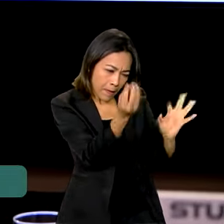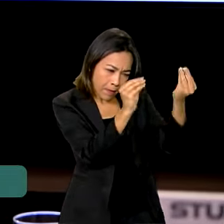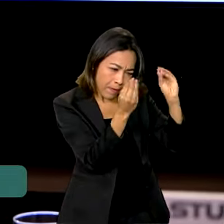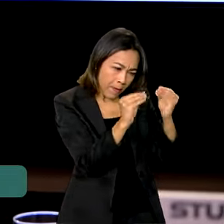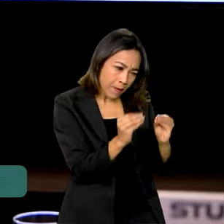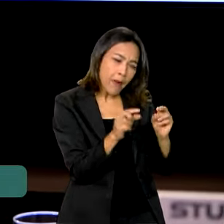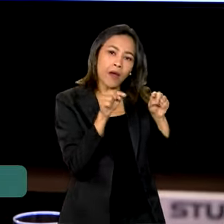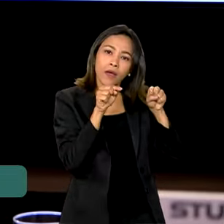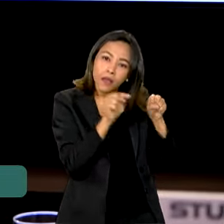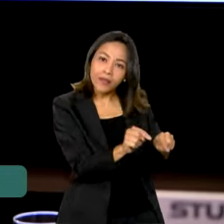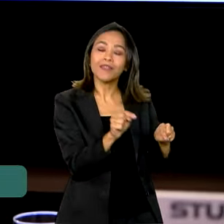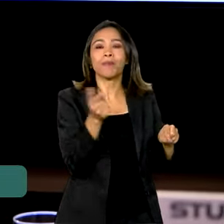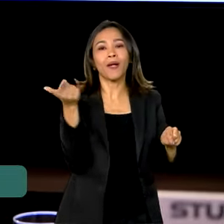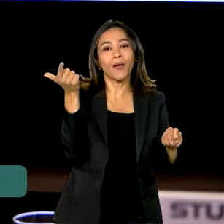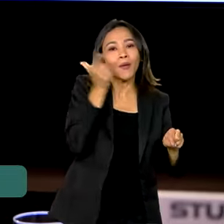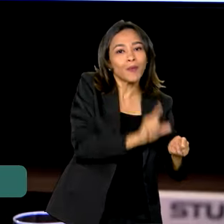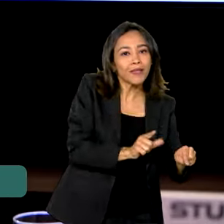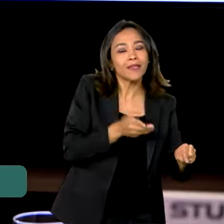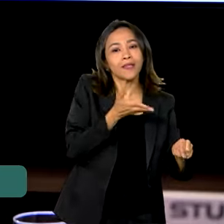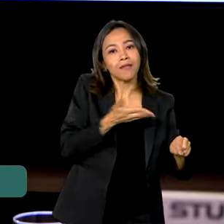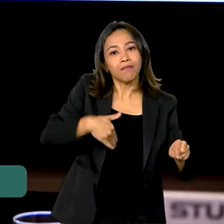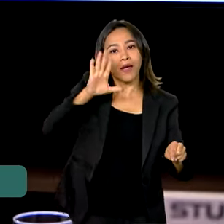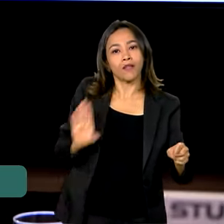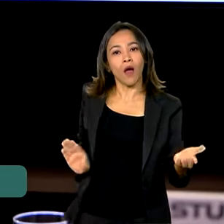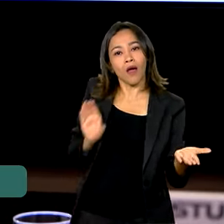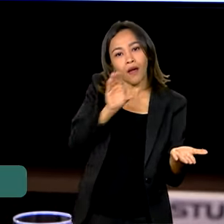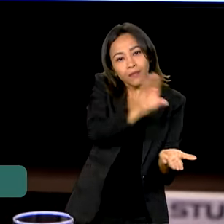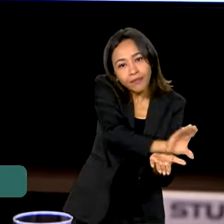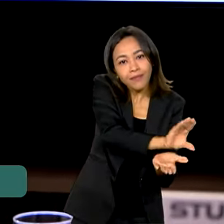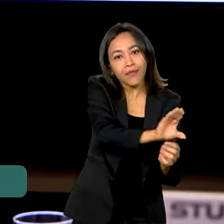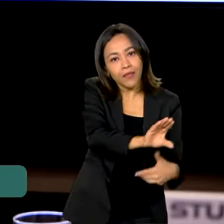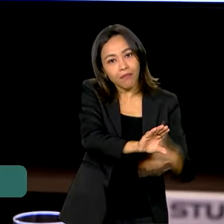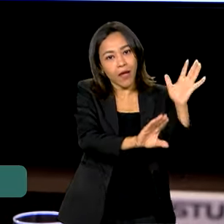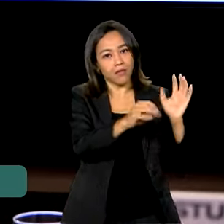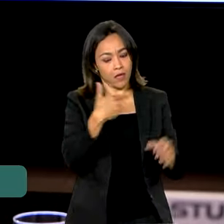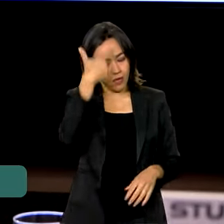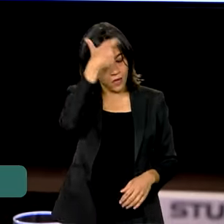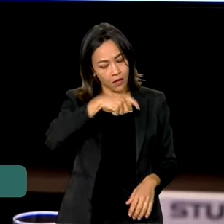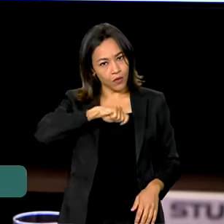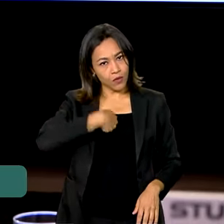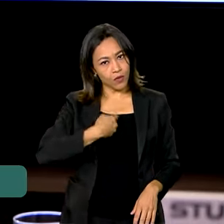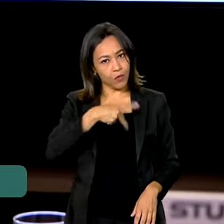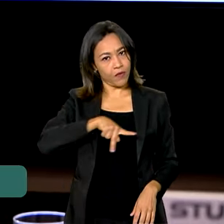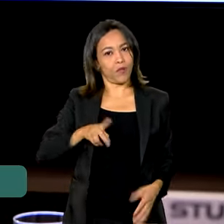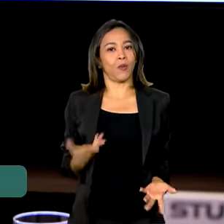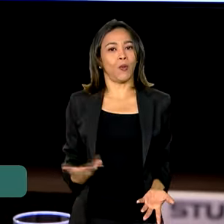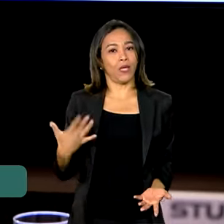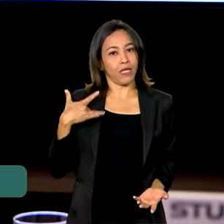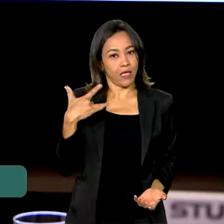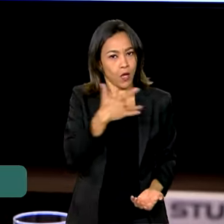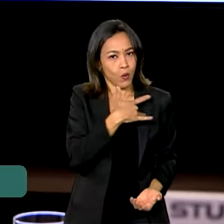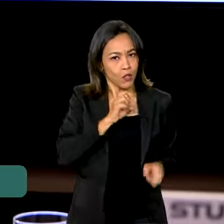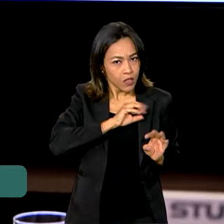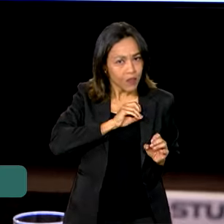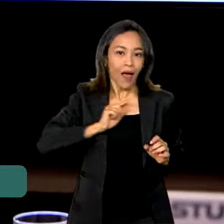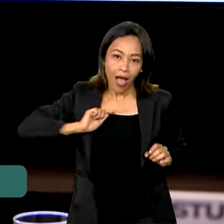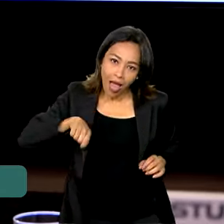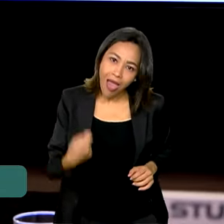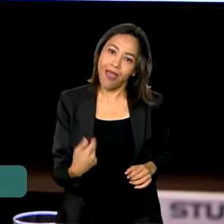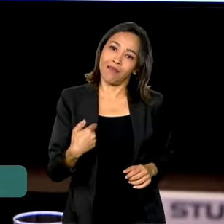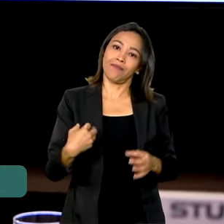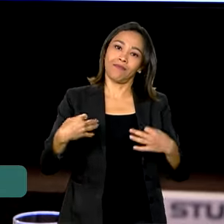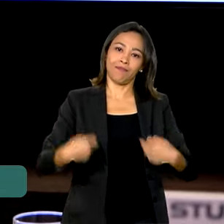poder ter para aquilo que mais precisa. Onde mais precisa? E eu sou professora, educação, saúde. Então, assim, o PAC